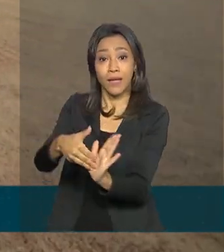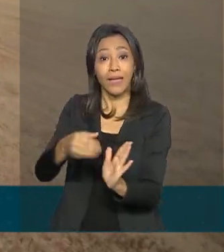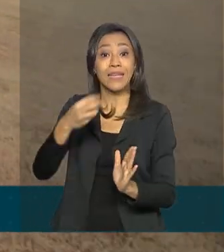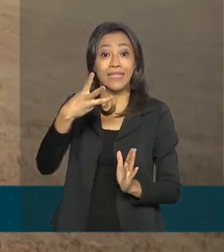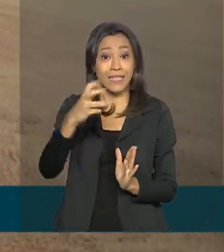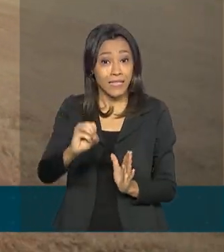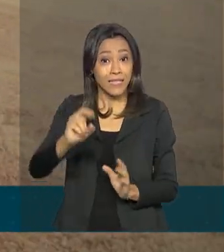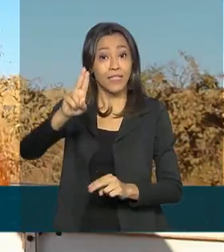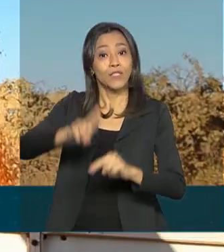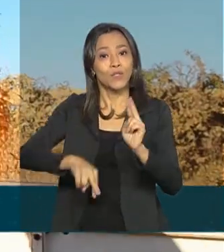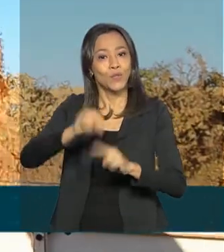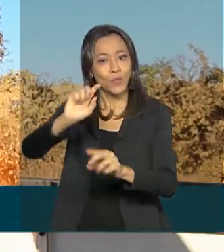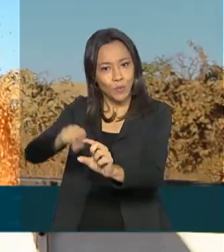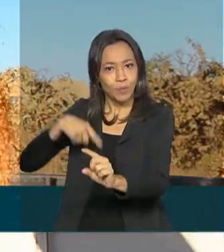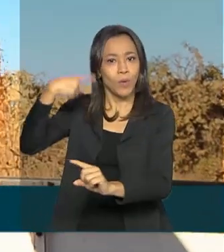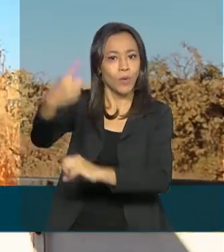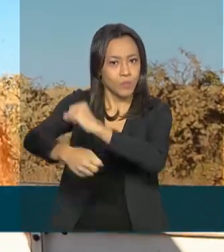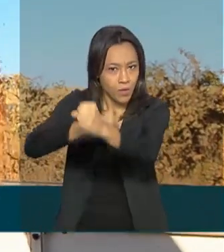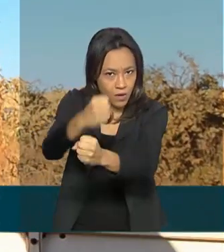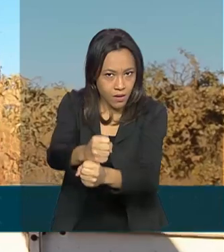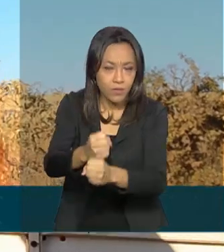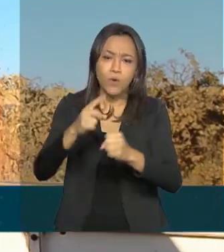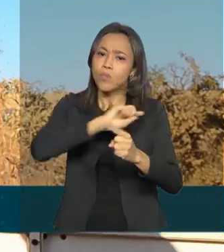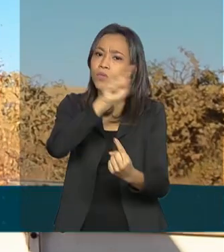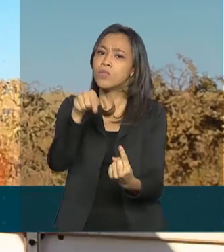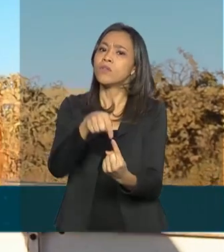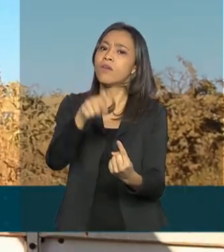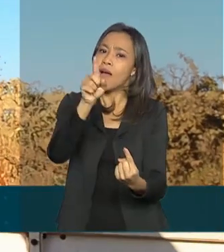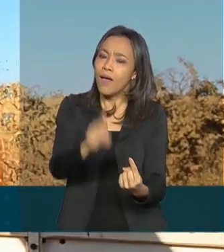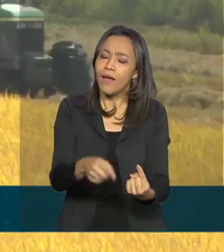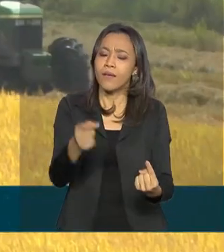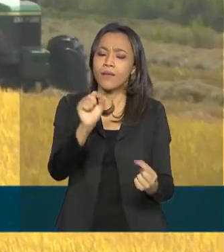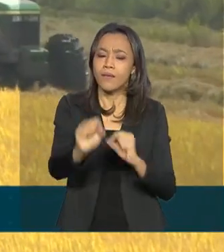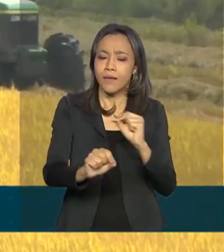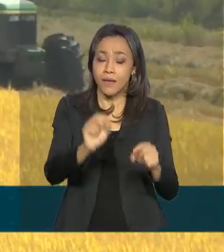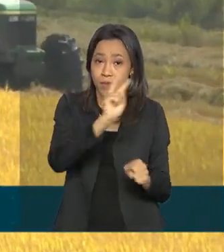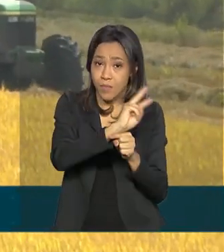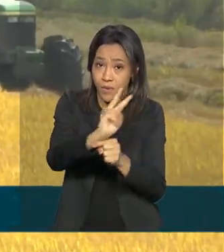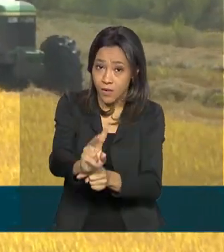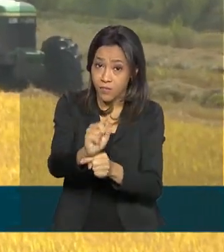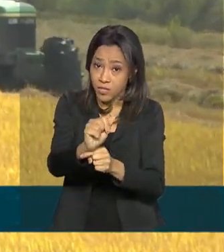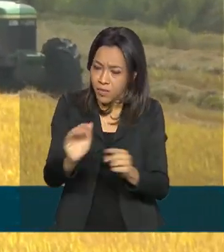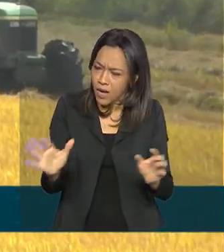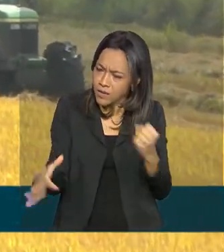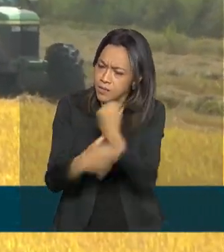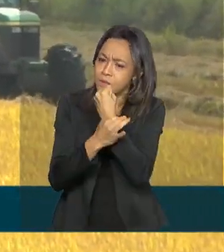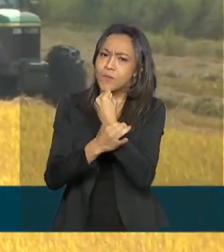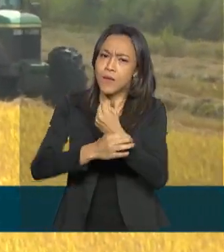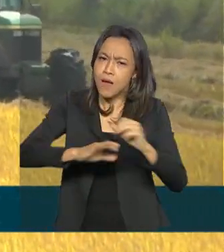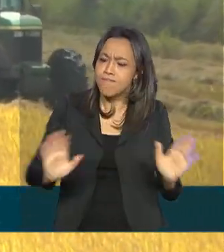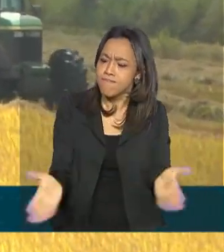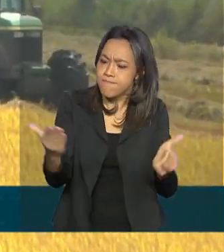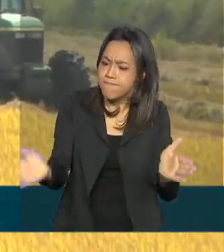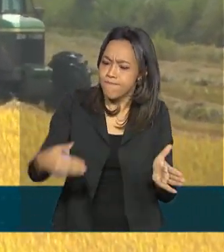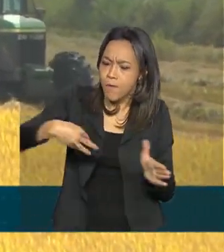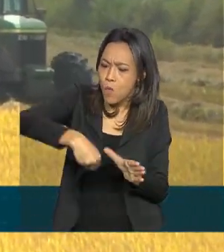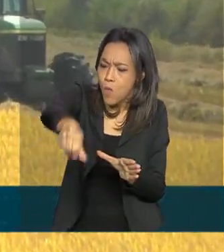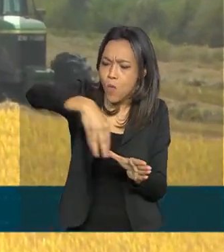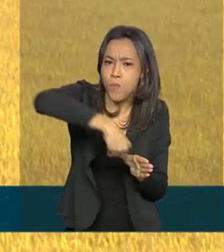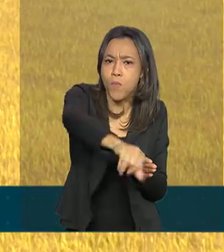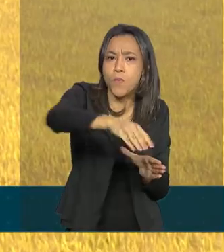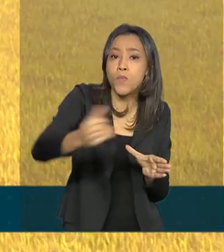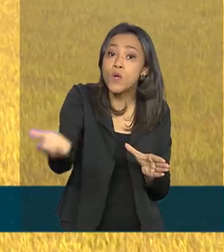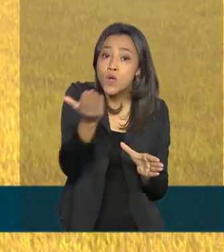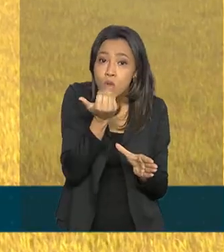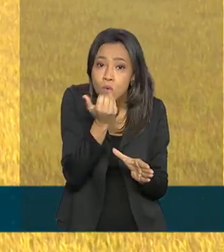vem. A ideia é oferecer crédito para garantir a continuidade da produção no campo e o abastecimento de alimentos no